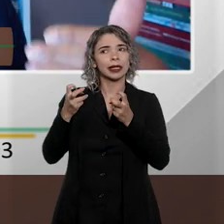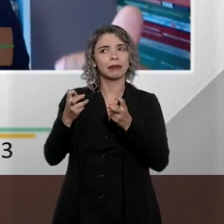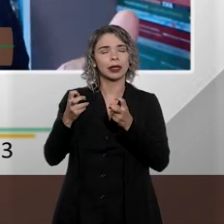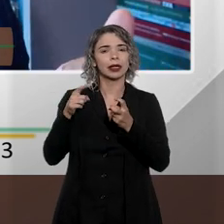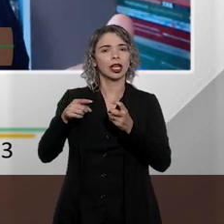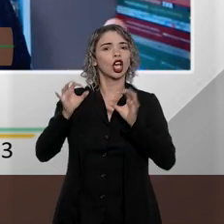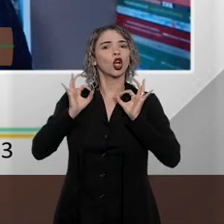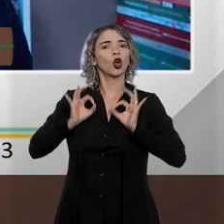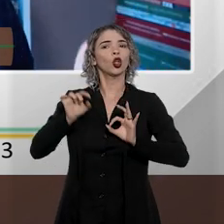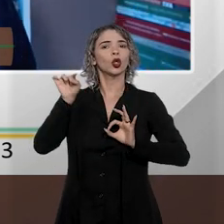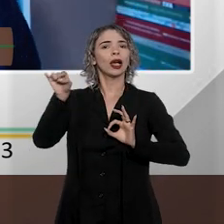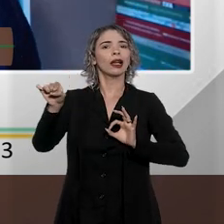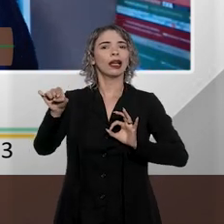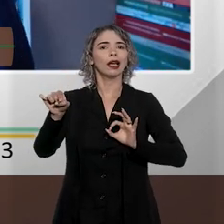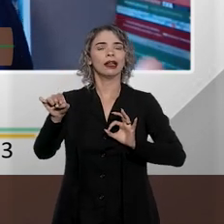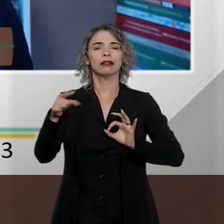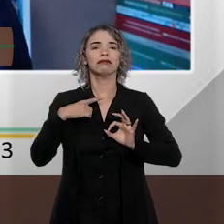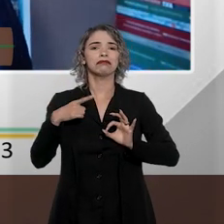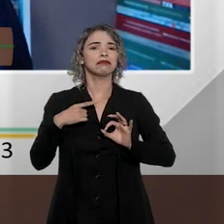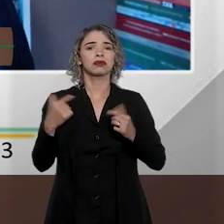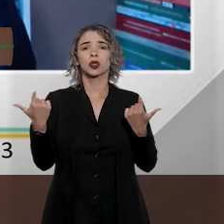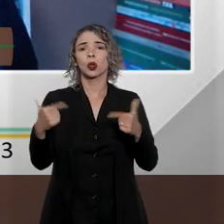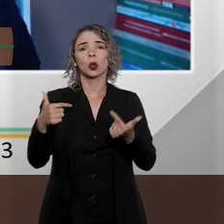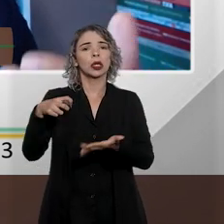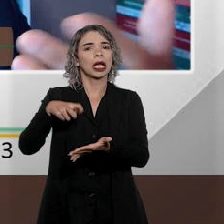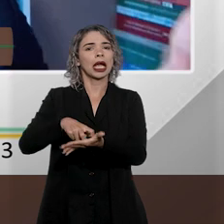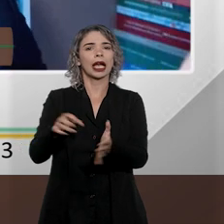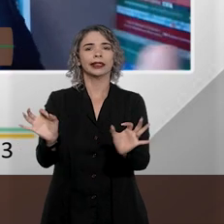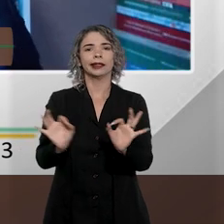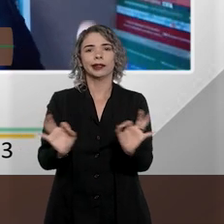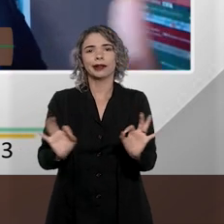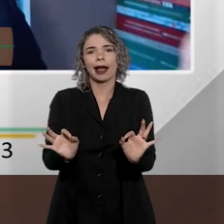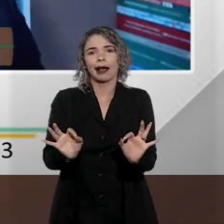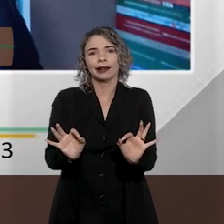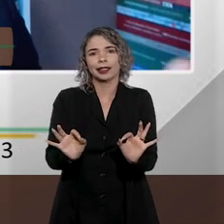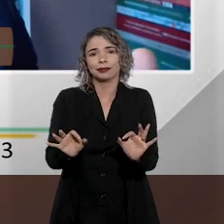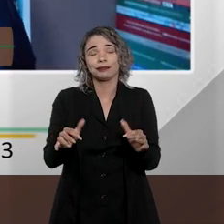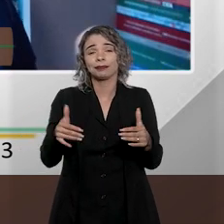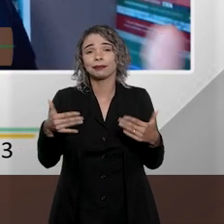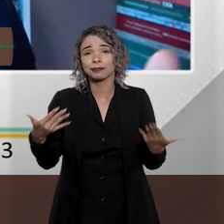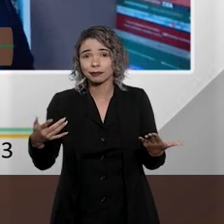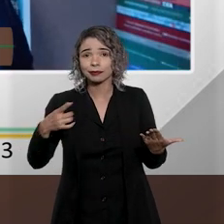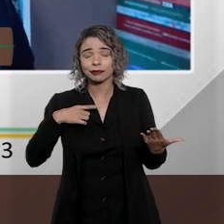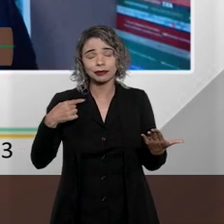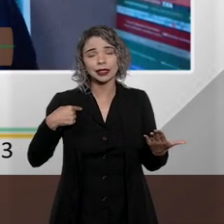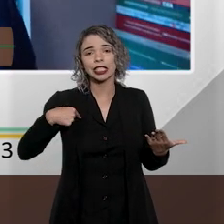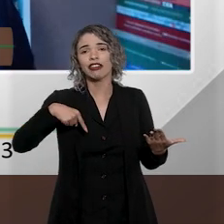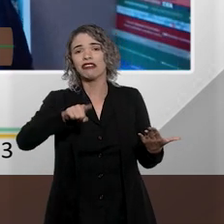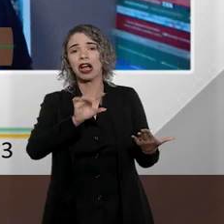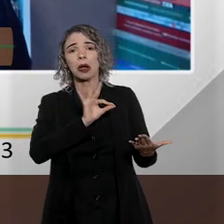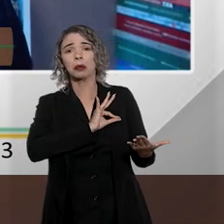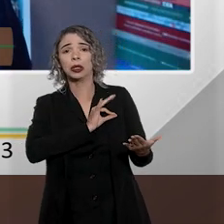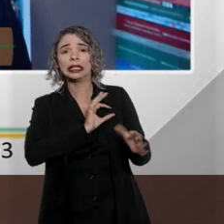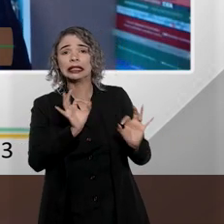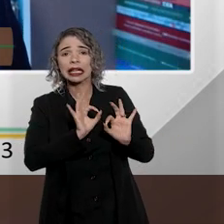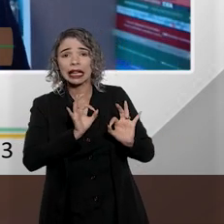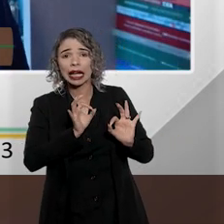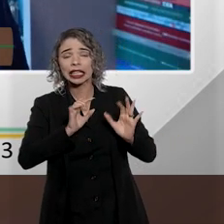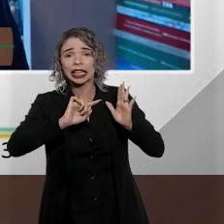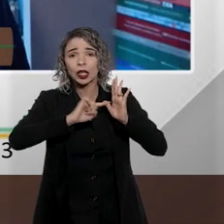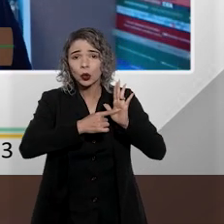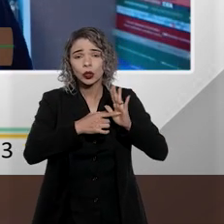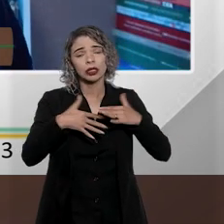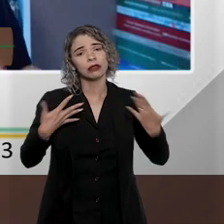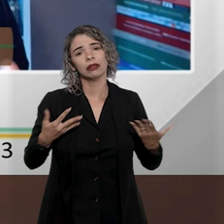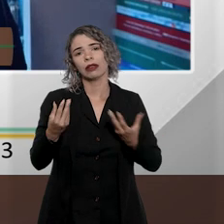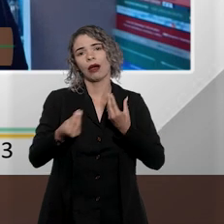aquela conduta restava impune, restava não apresentada à autoridade policial, não havia como